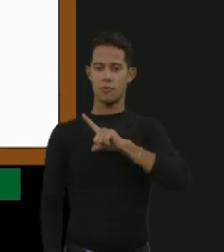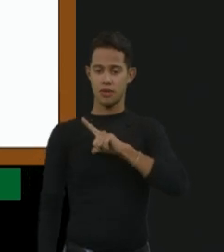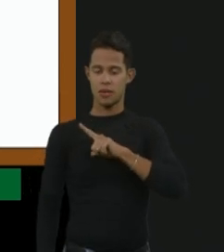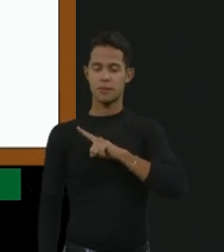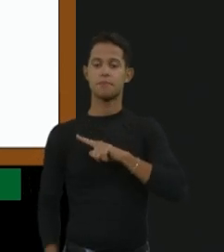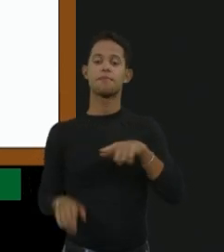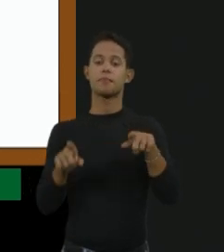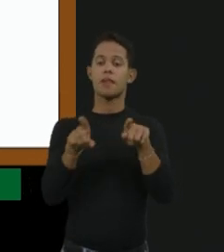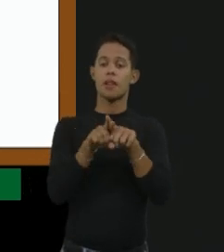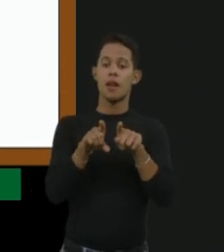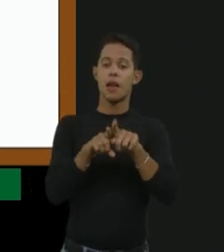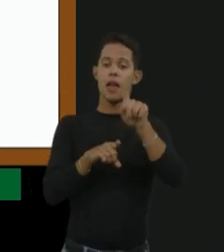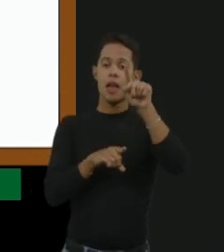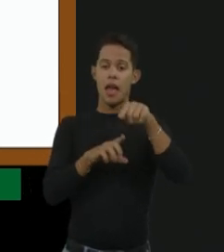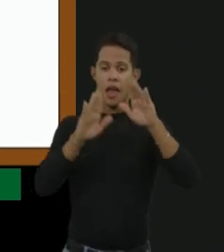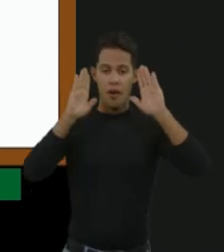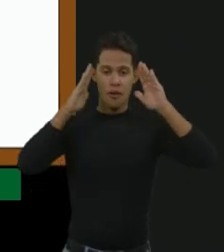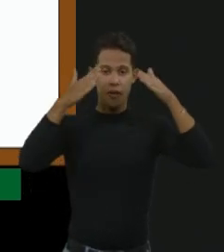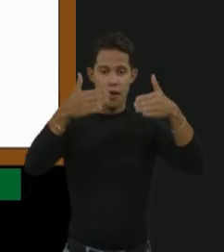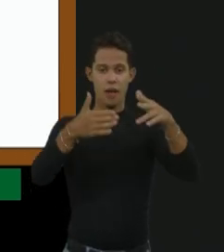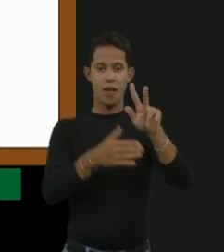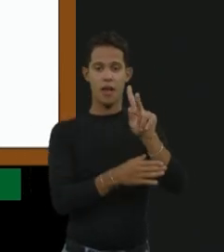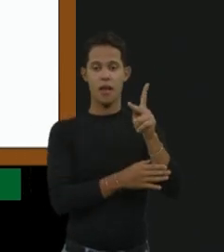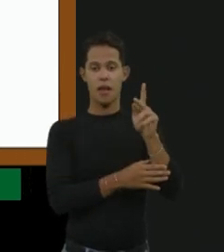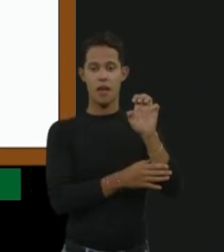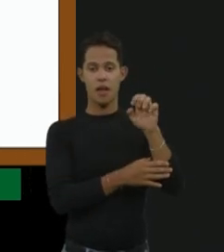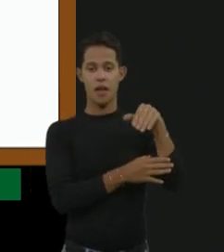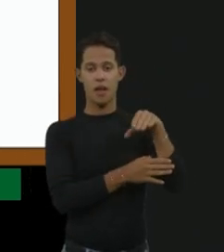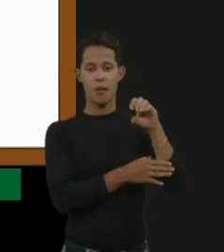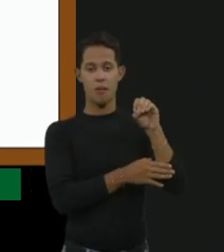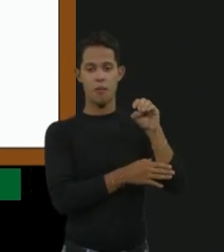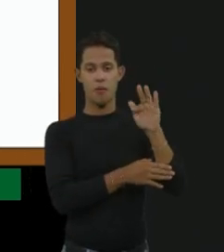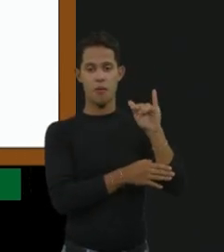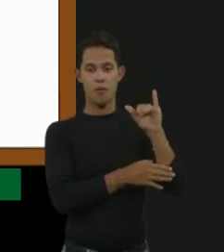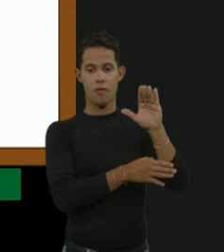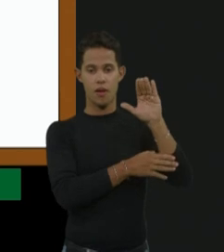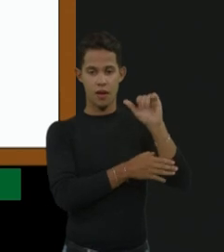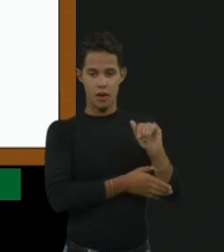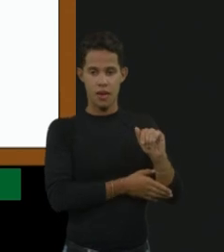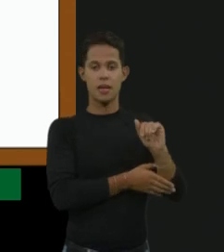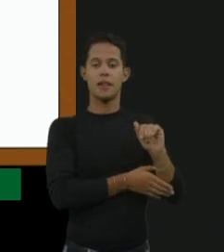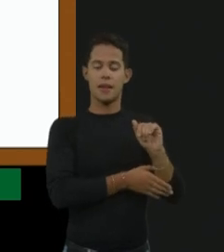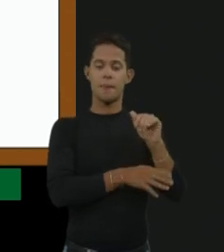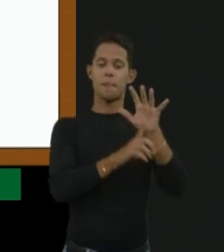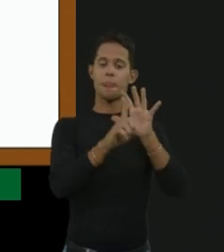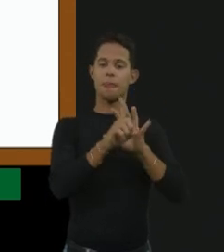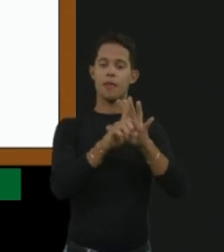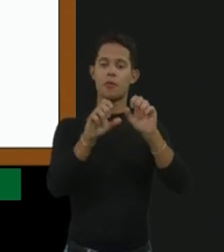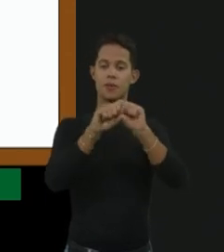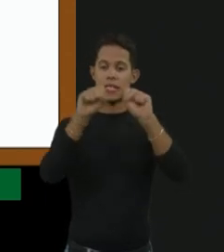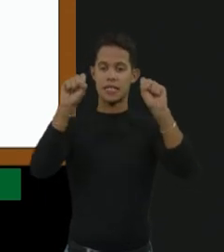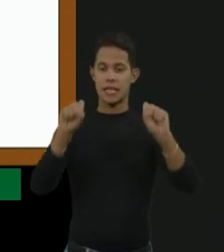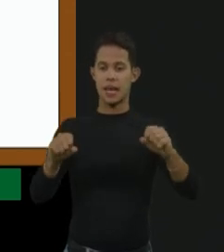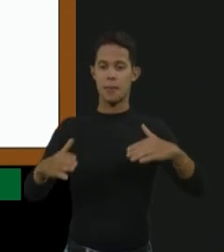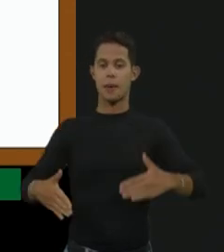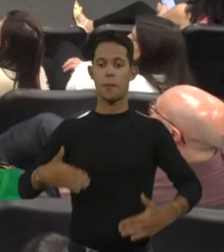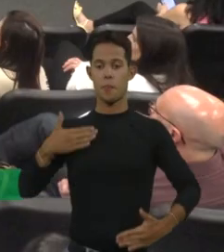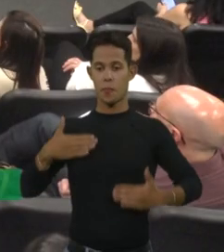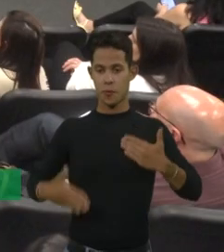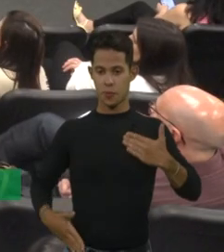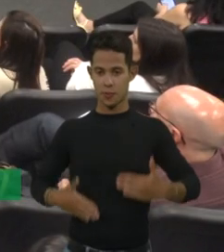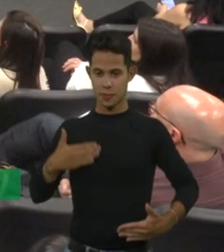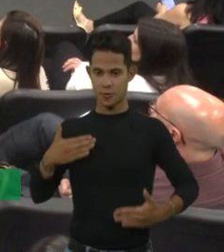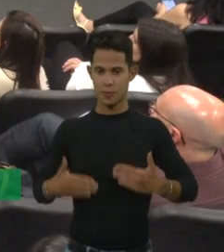hemofilia que atinge alterações do sistema músculo-esquelético. Então, as hemartroses,